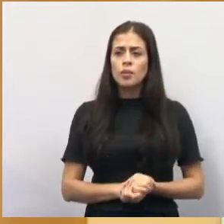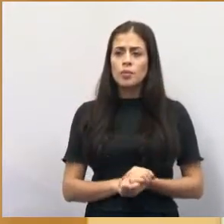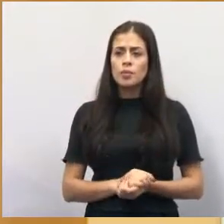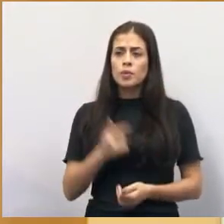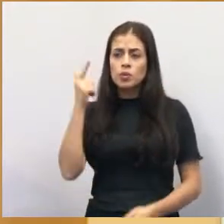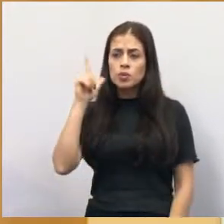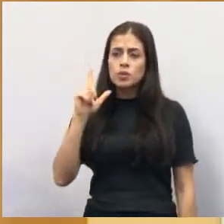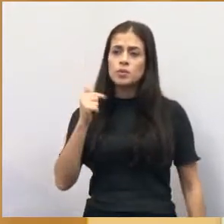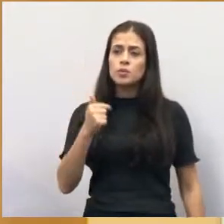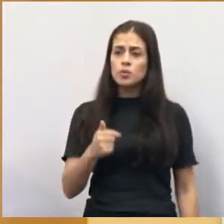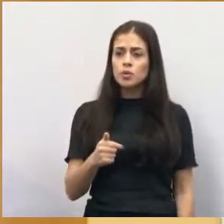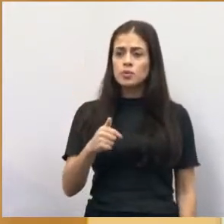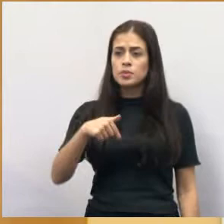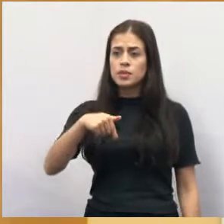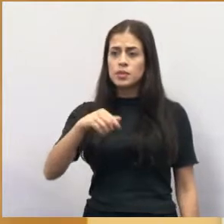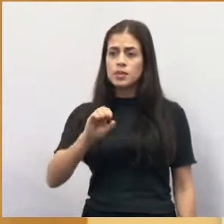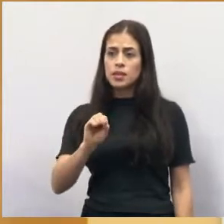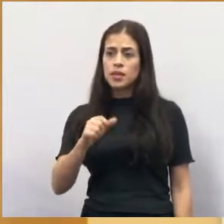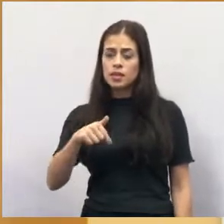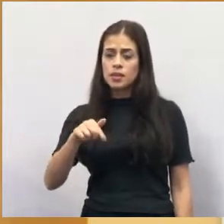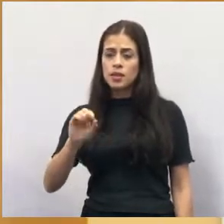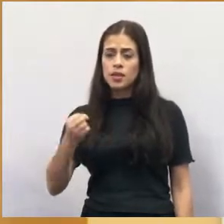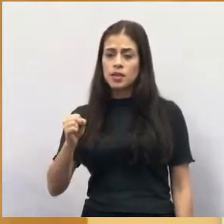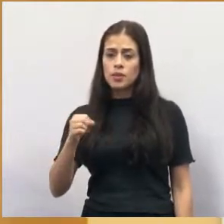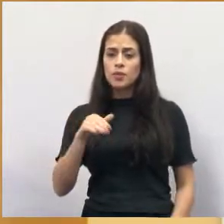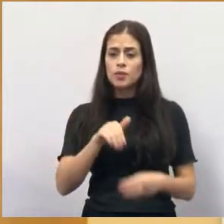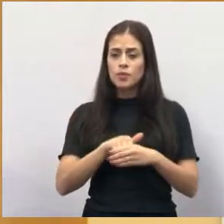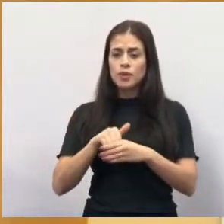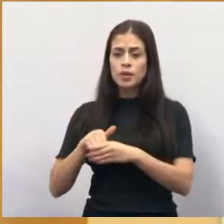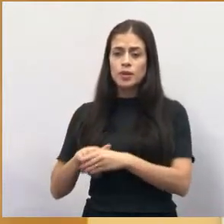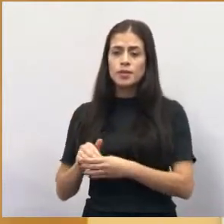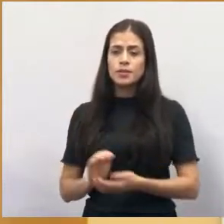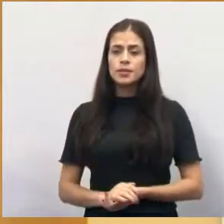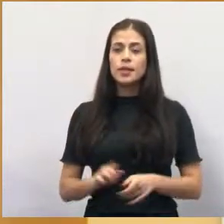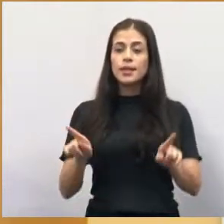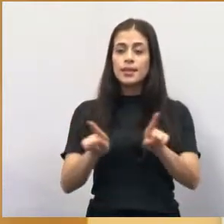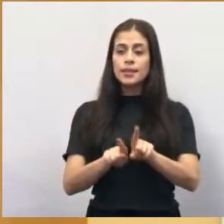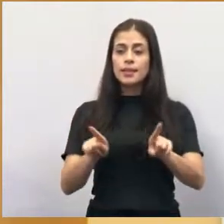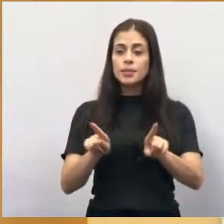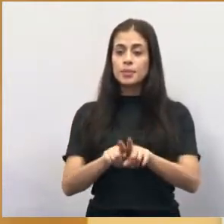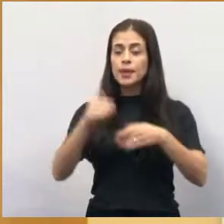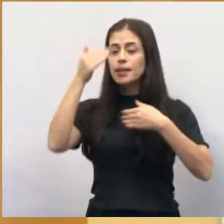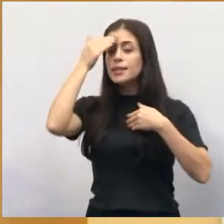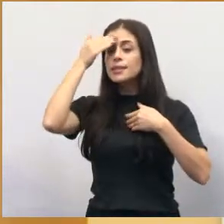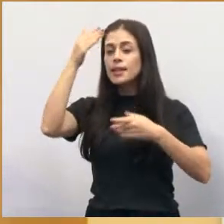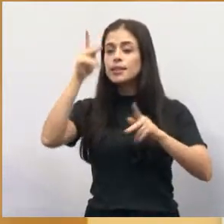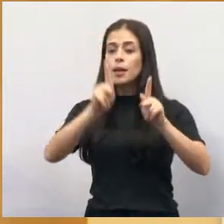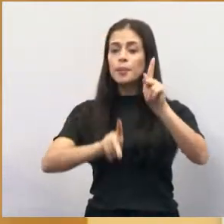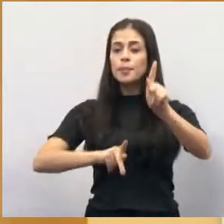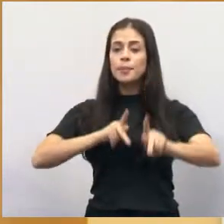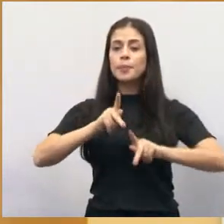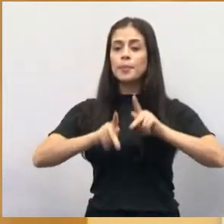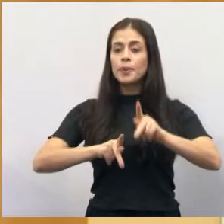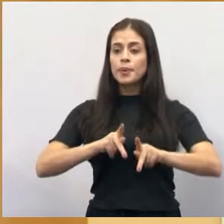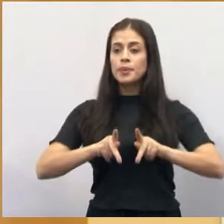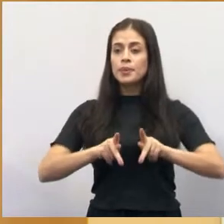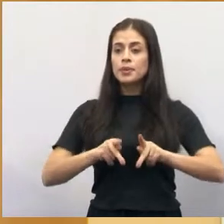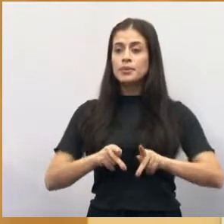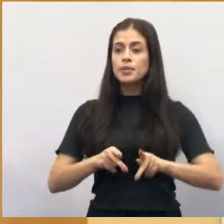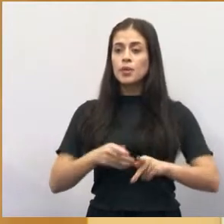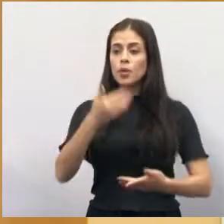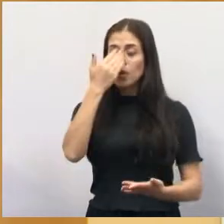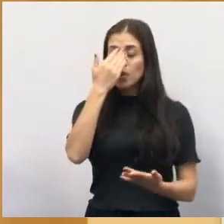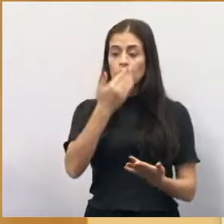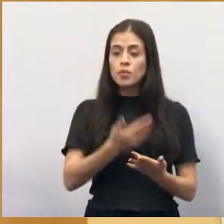.778 votos. E também quero agradecer a população que confiou o voto no Emílio,